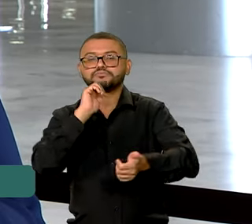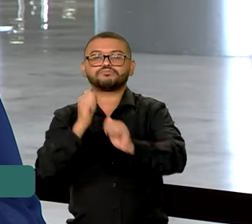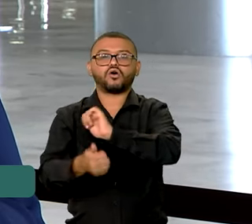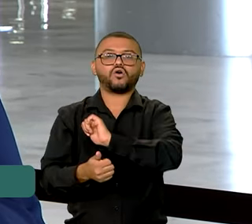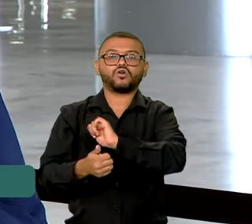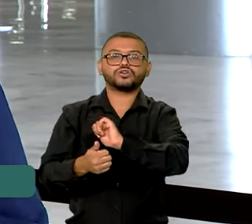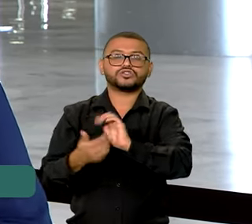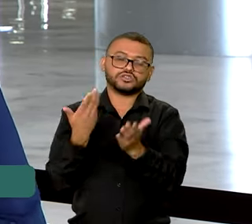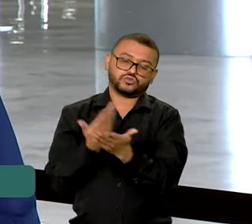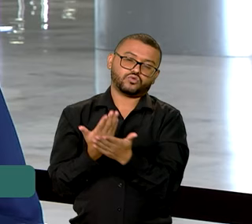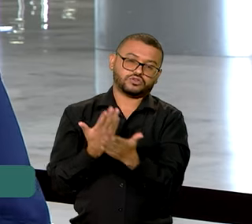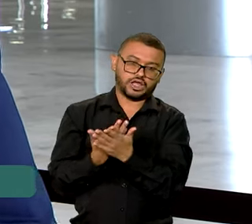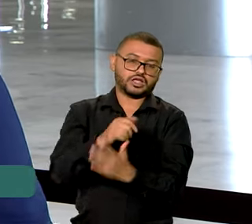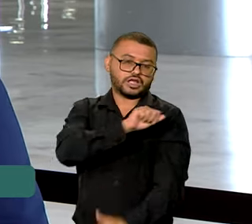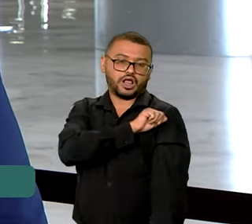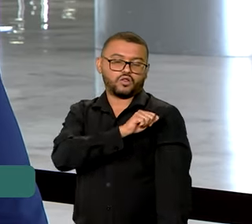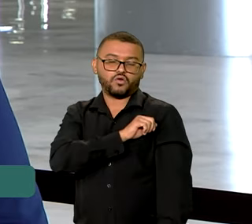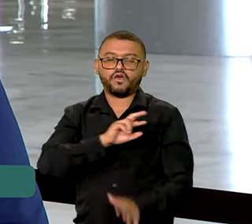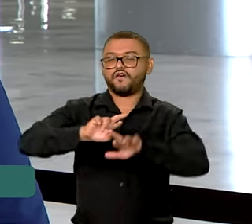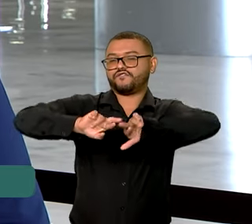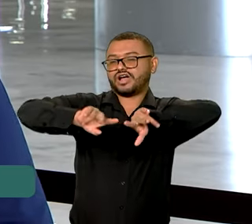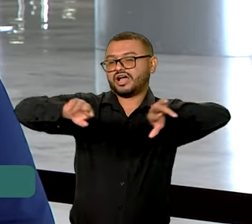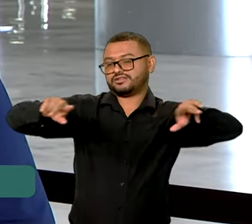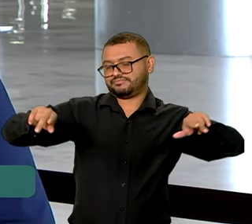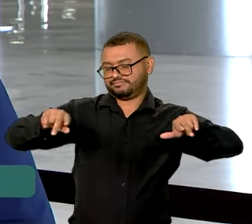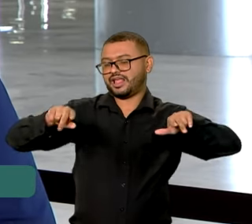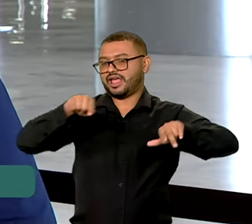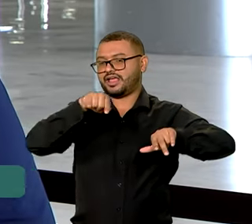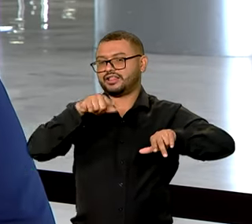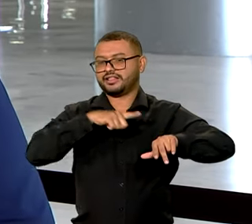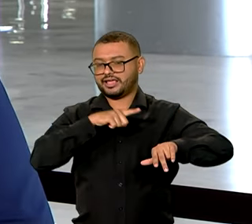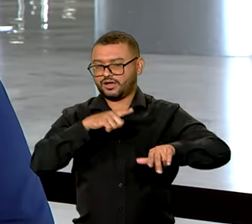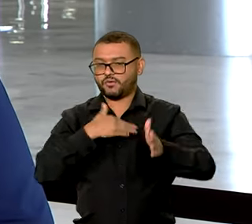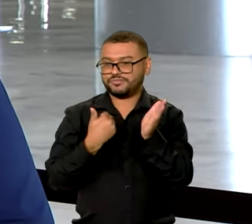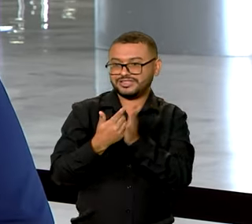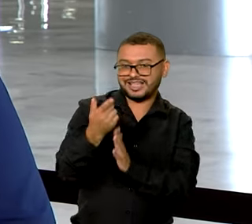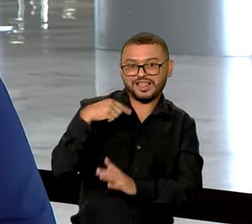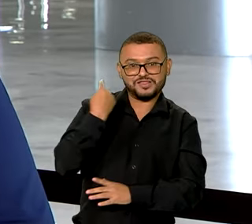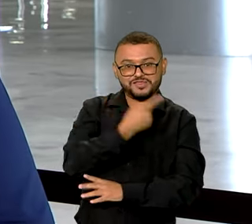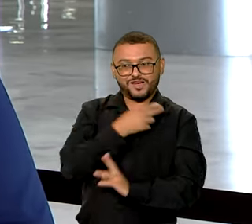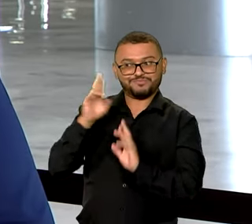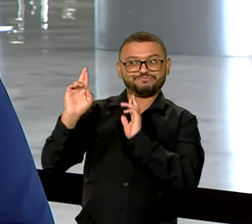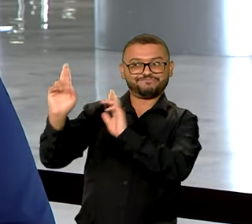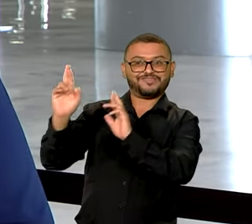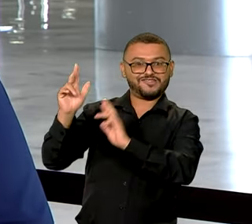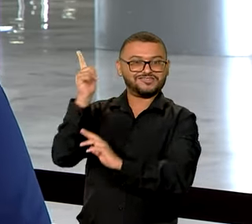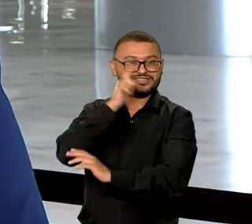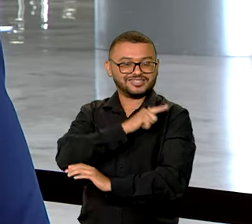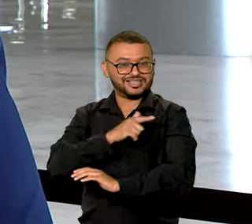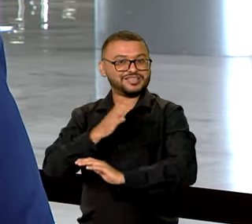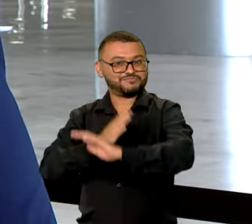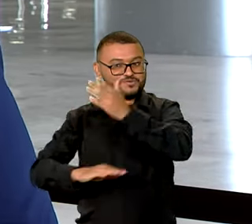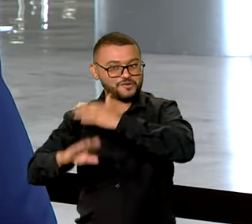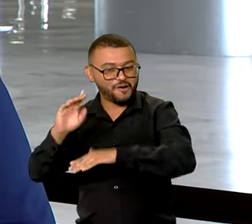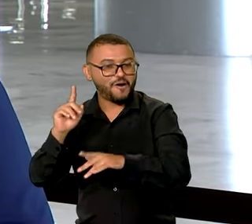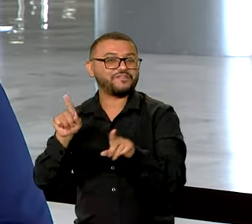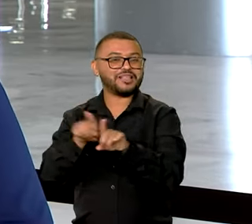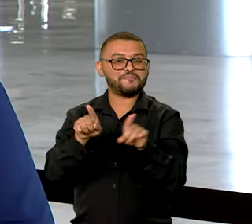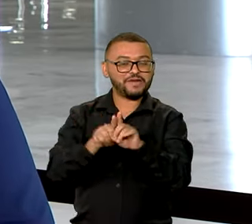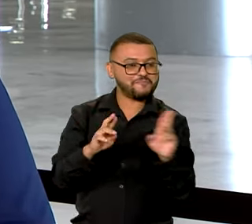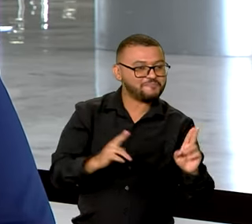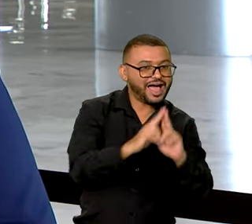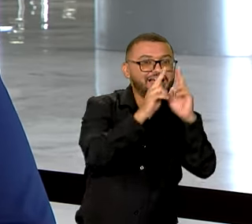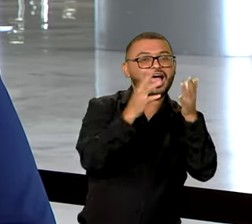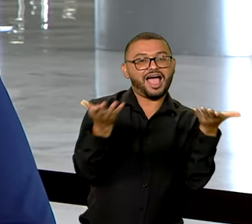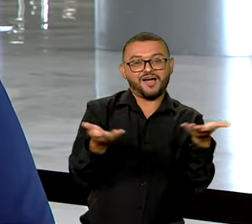categoria estudantil e de outras várias modalidades. E a nossa torcida já começa por aqui para os Jogos Olímpicos e também os Paralímpicos de Paris